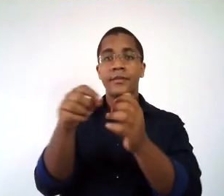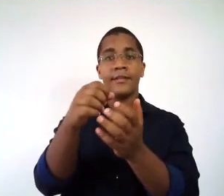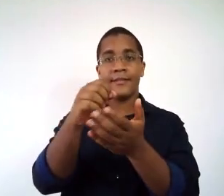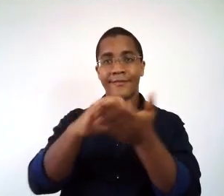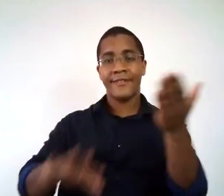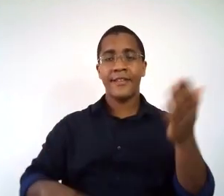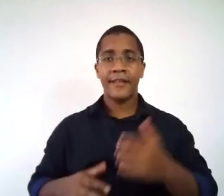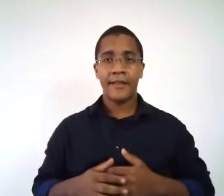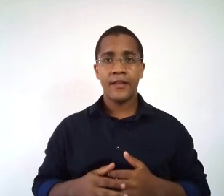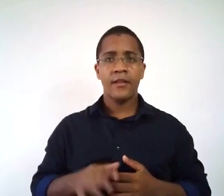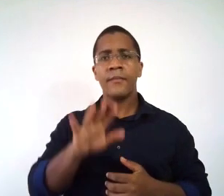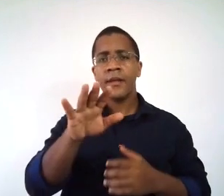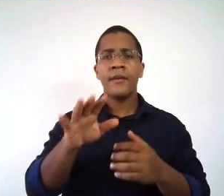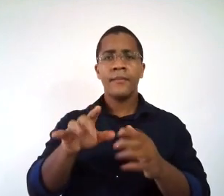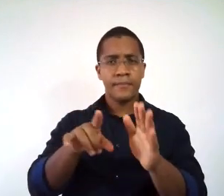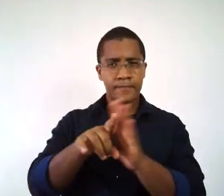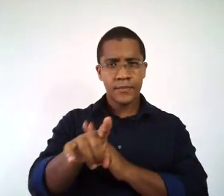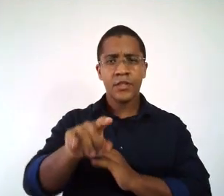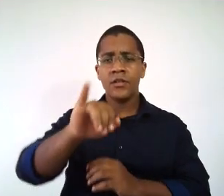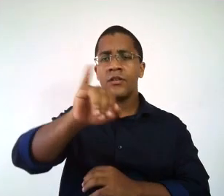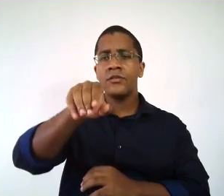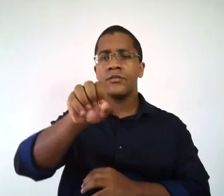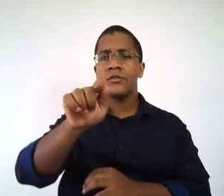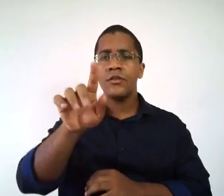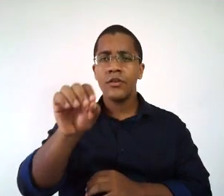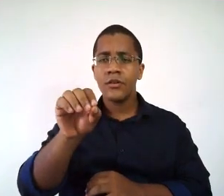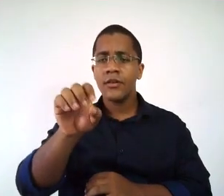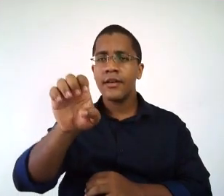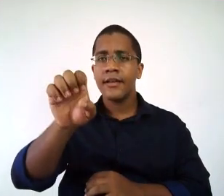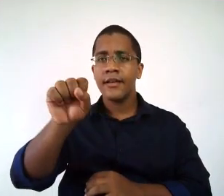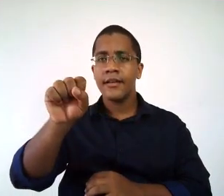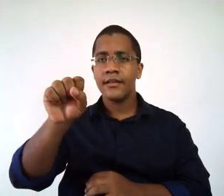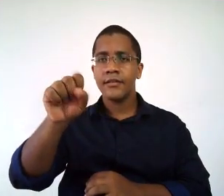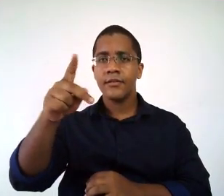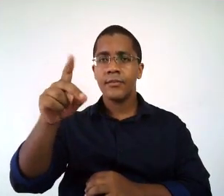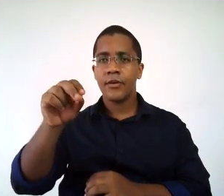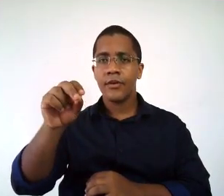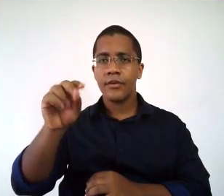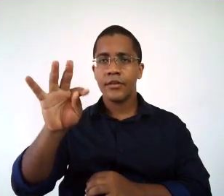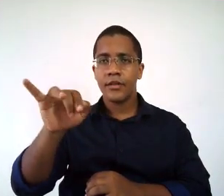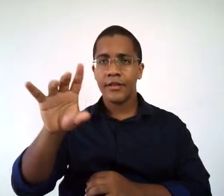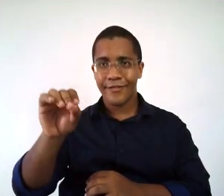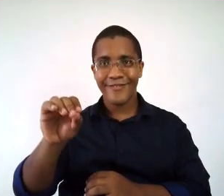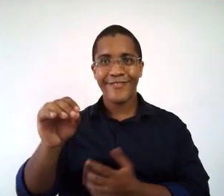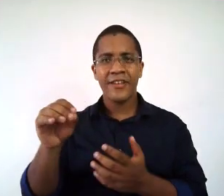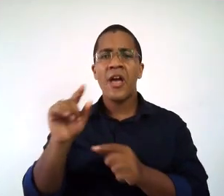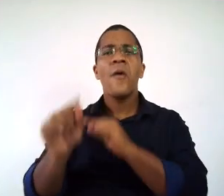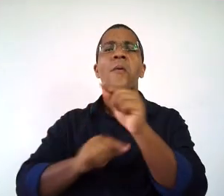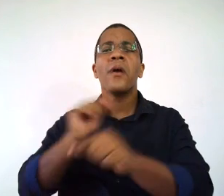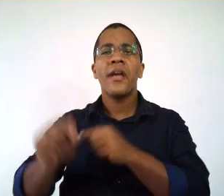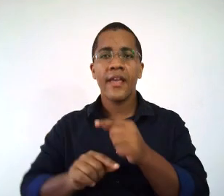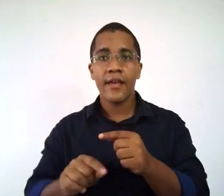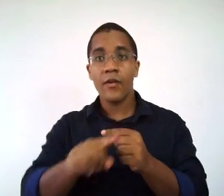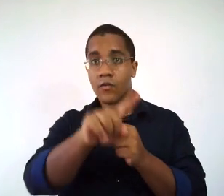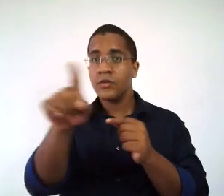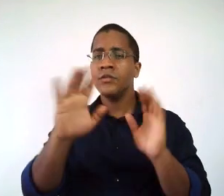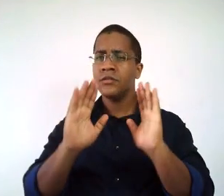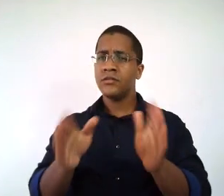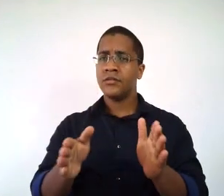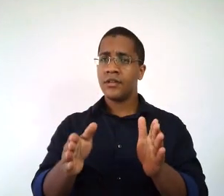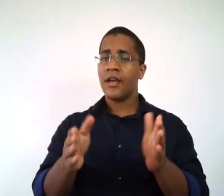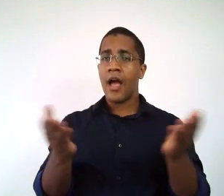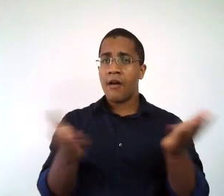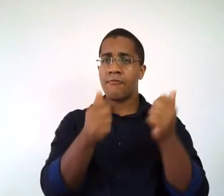gente tem sugestões de atividades para vocês. O que são jogos esportivos? Essa seria a nossa primeira pergunta.